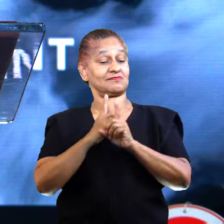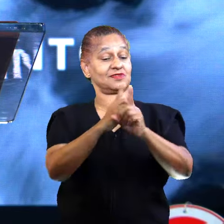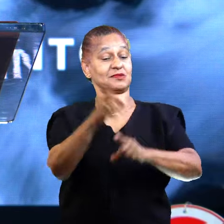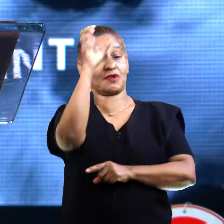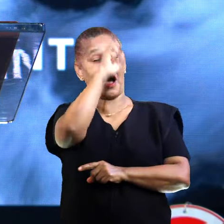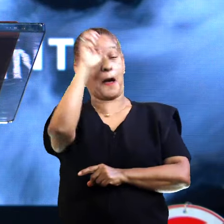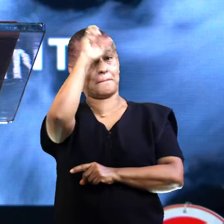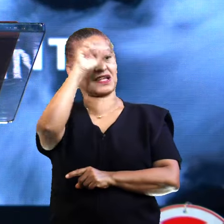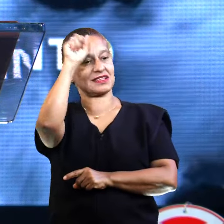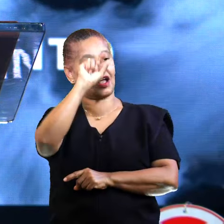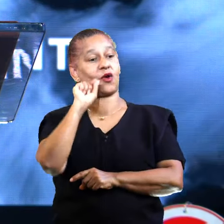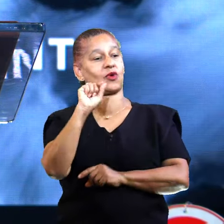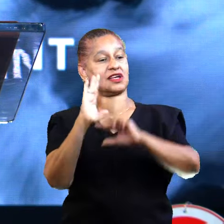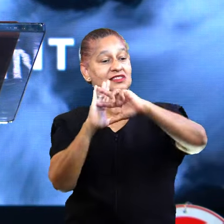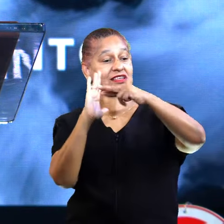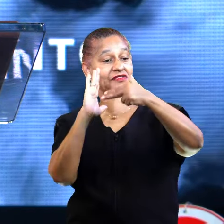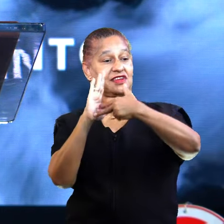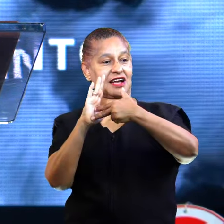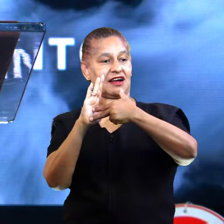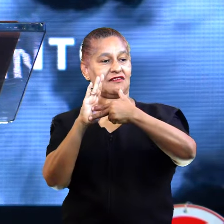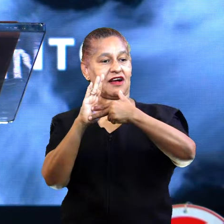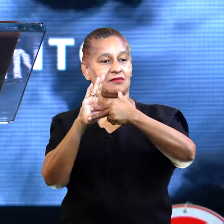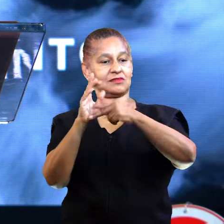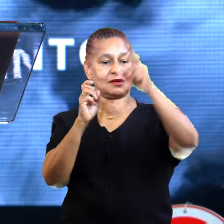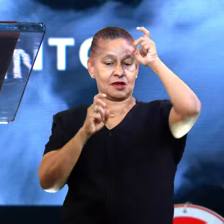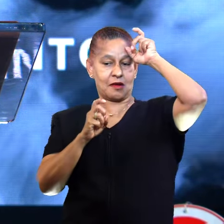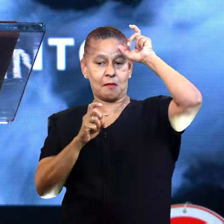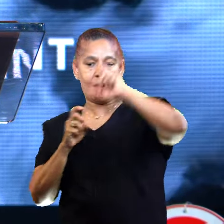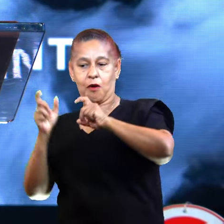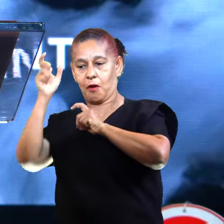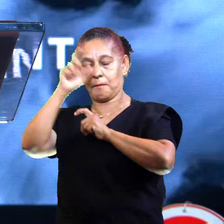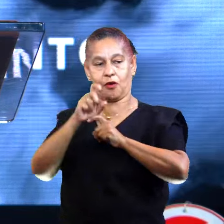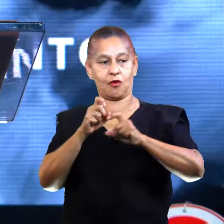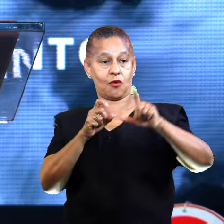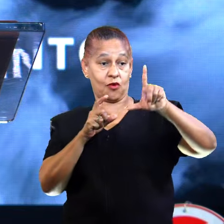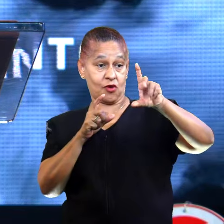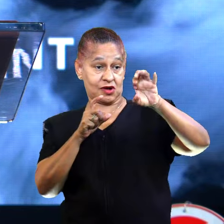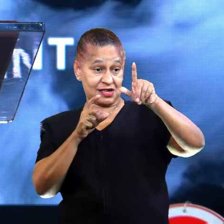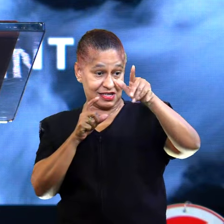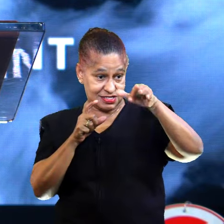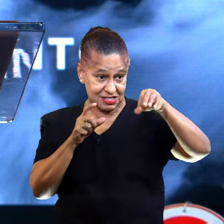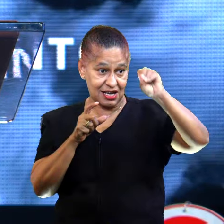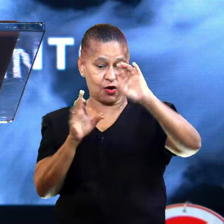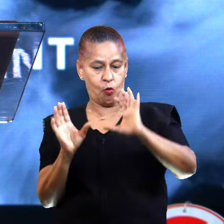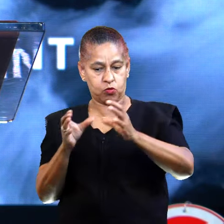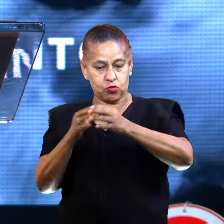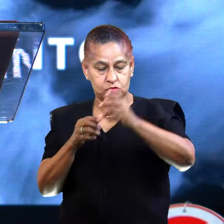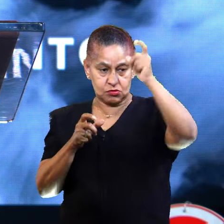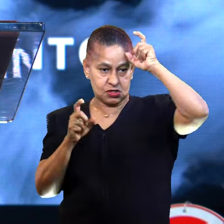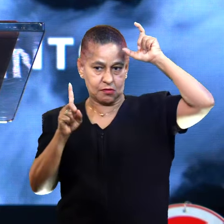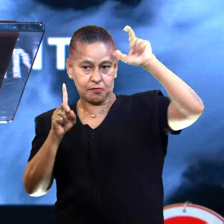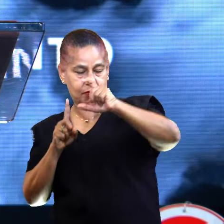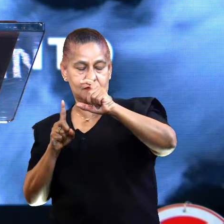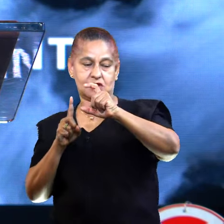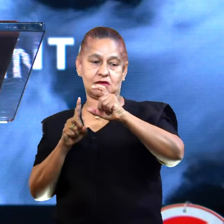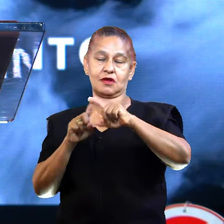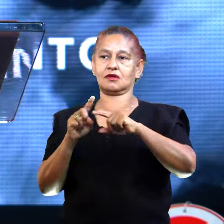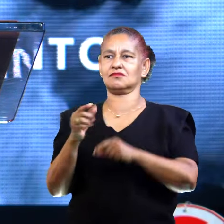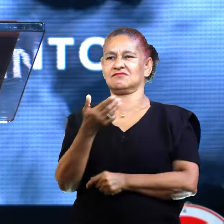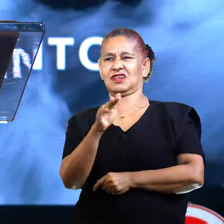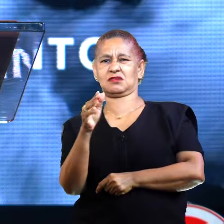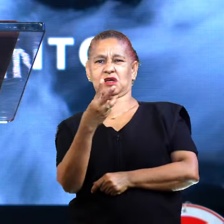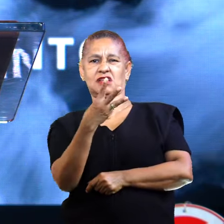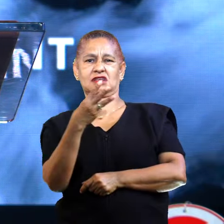é legião de demônios. Eu confesso para vocês que em quase 30 anos de ministério. Eu me